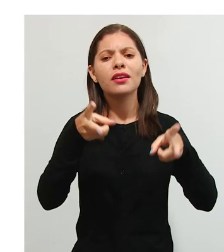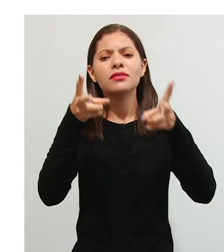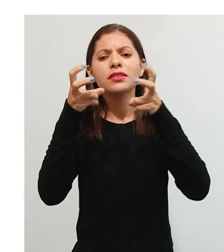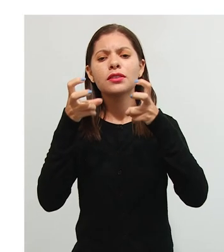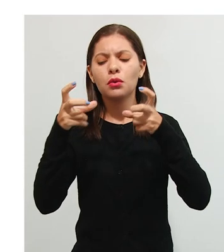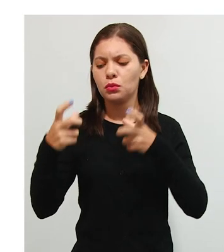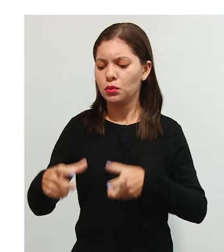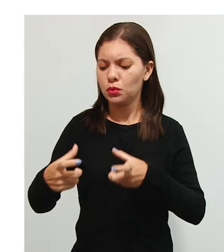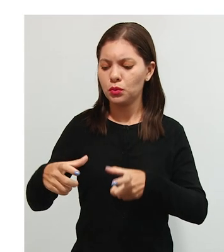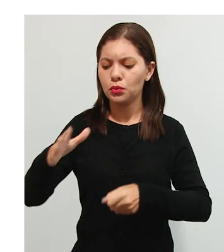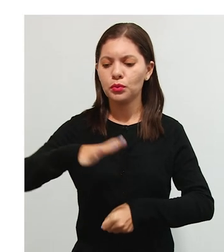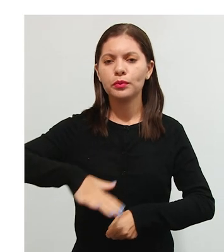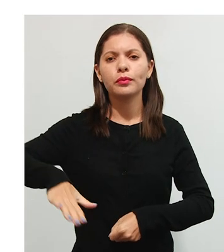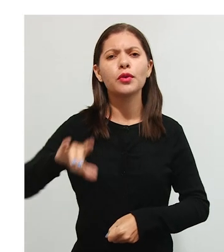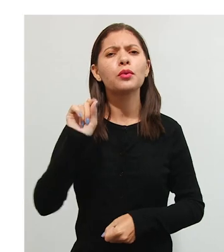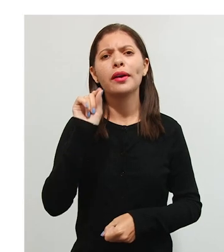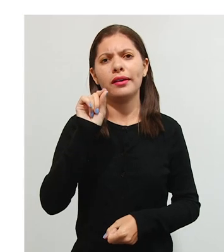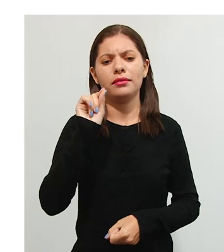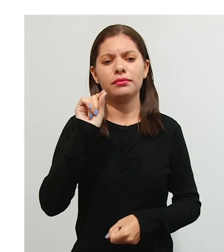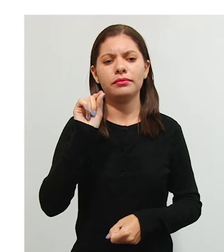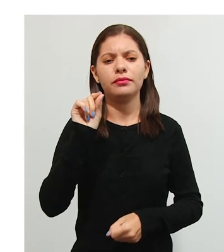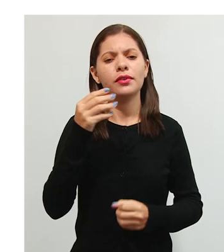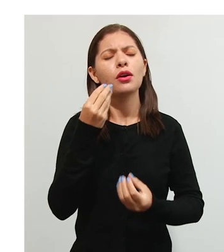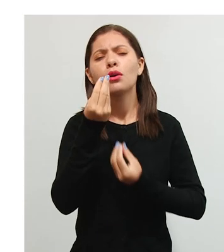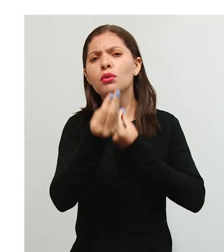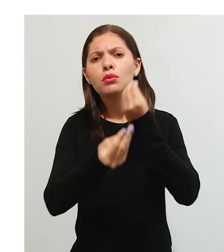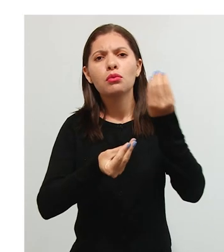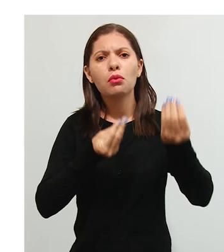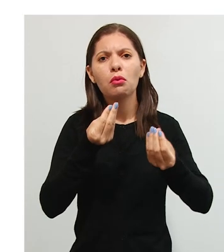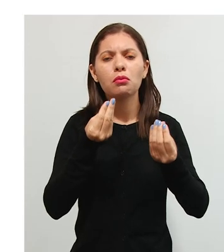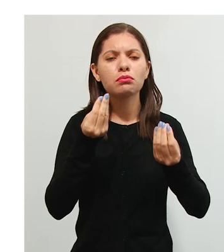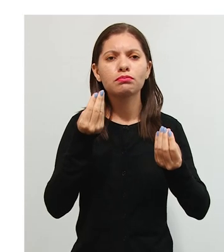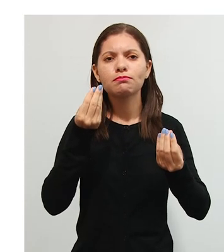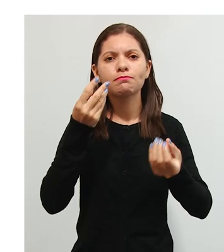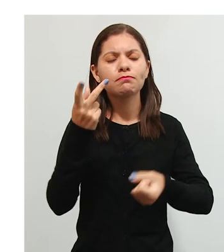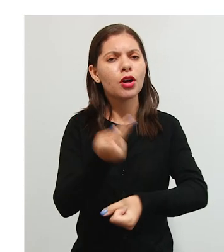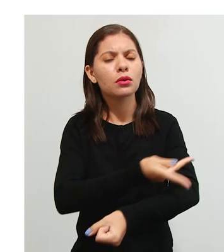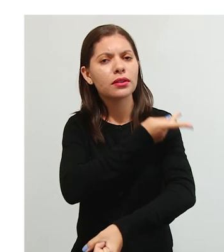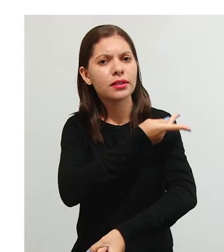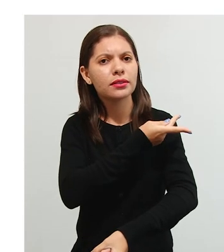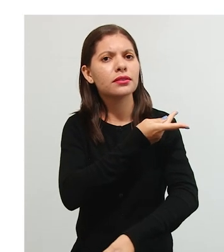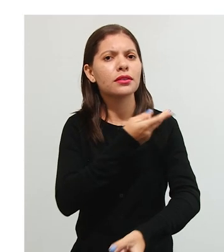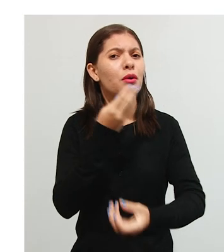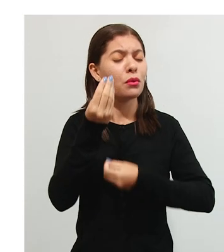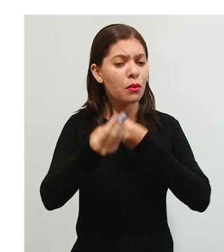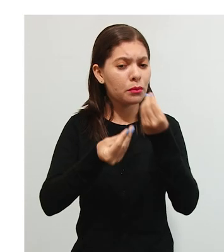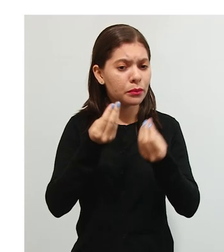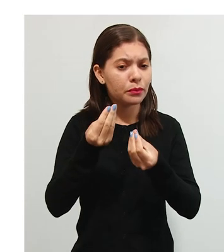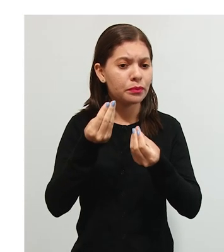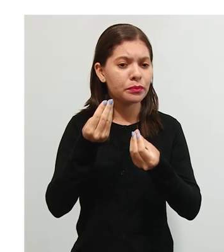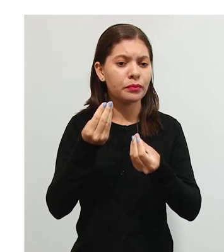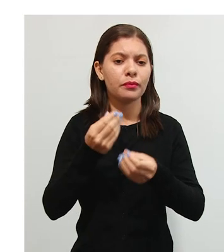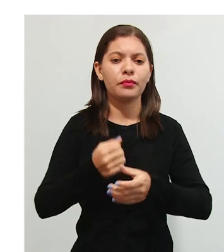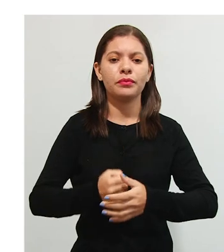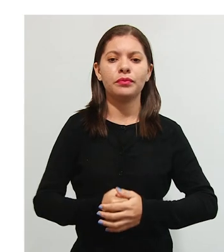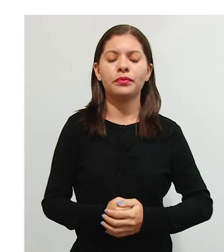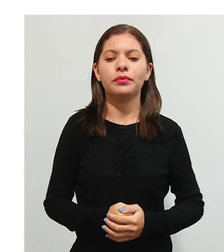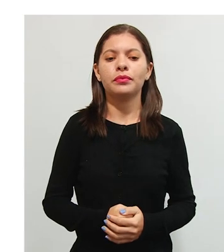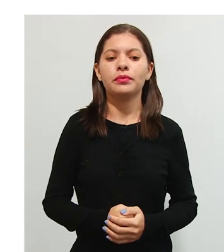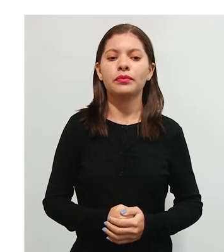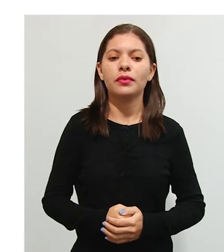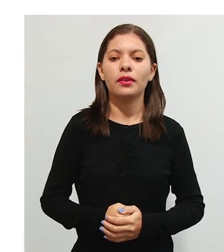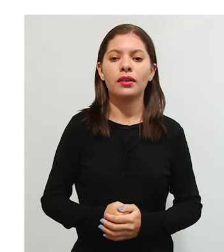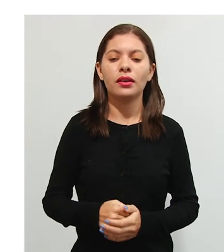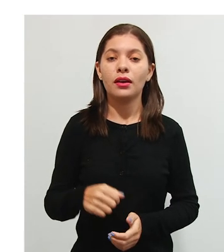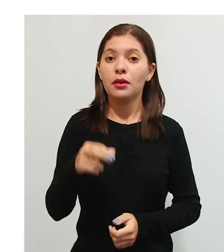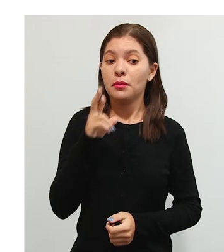Como se dá essa aprendizagem? É através de associações entre um estímulo e uma resposta e entre uma